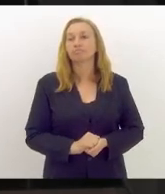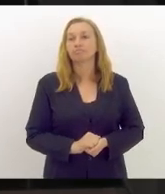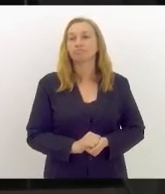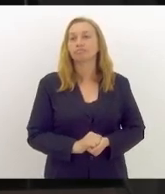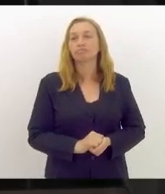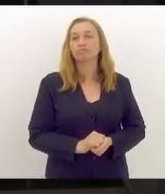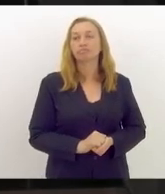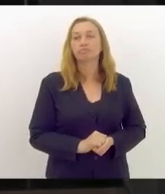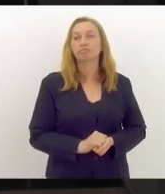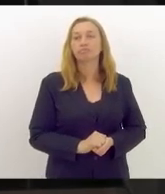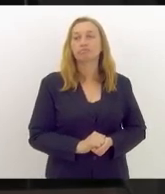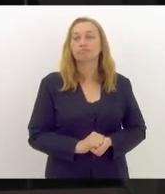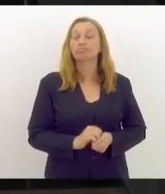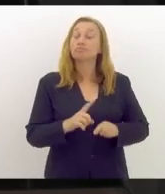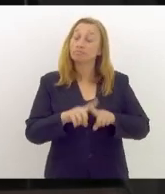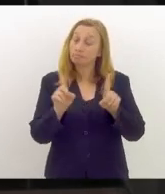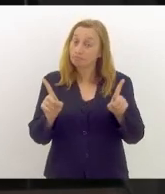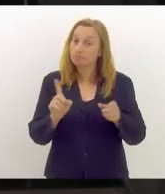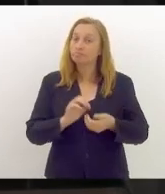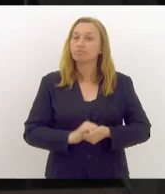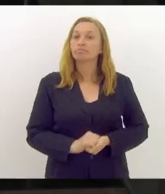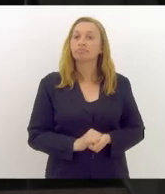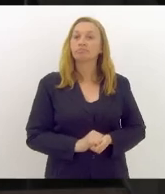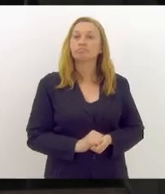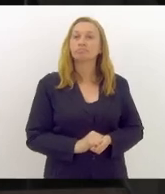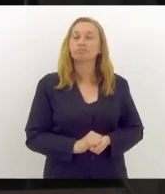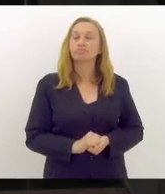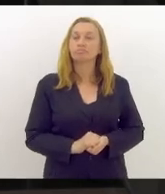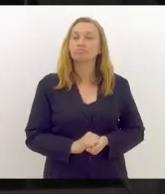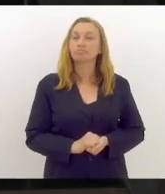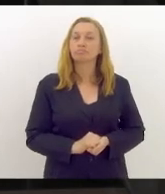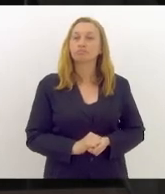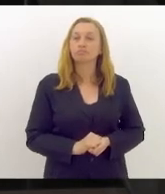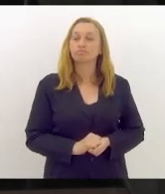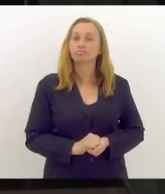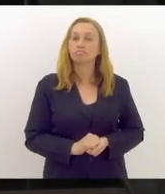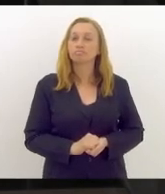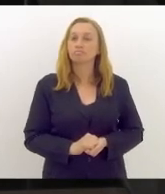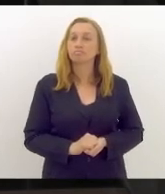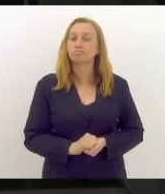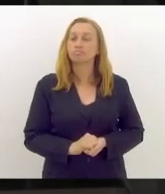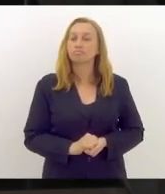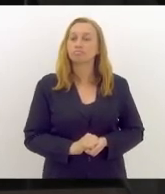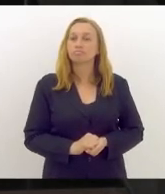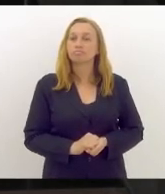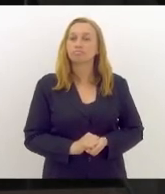mas, ainda mais, senhor presidente, ainda mais.